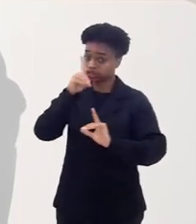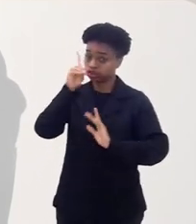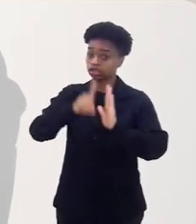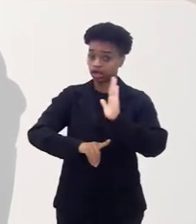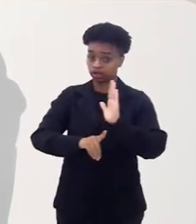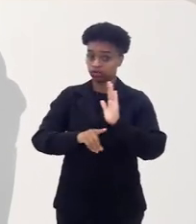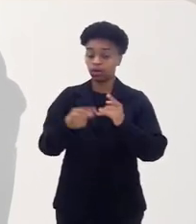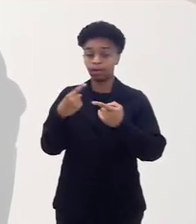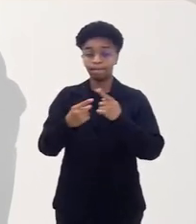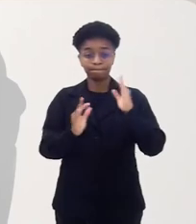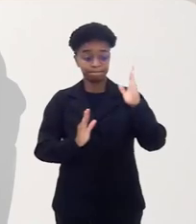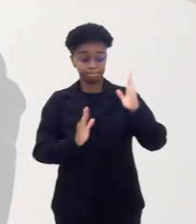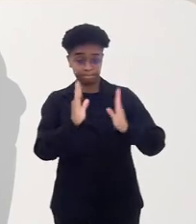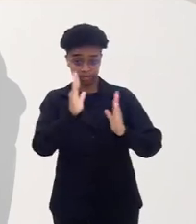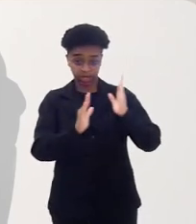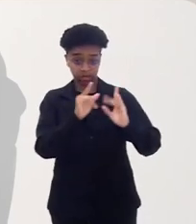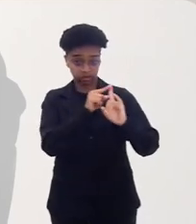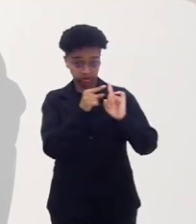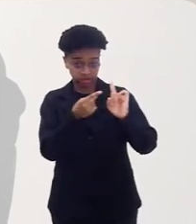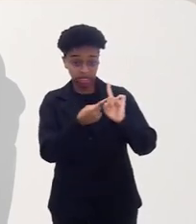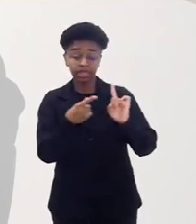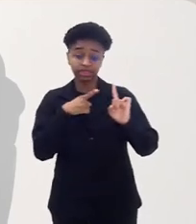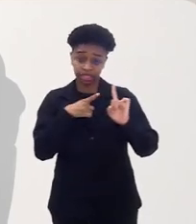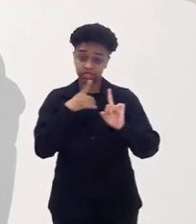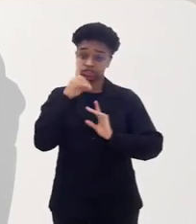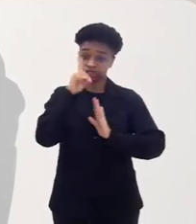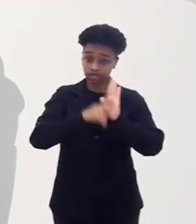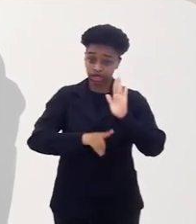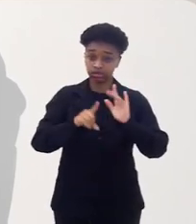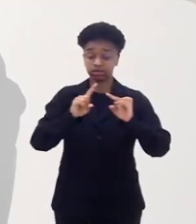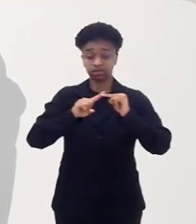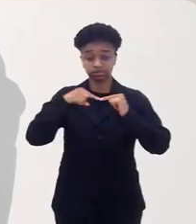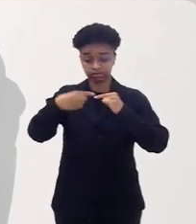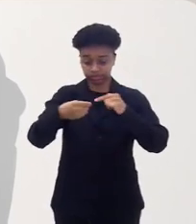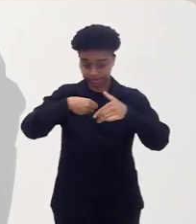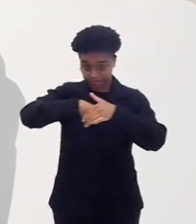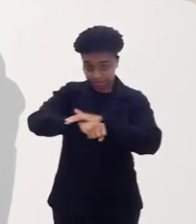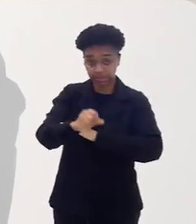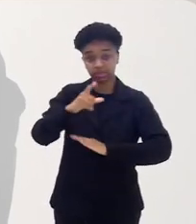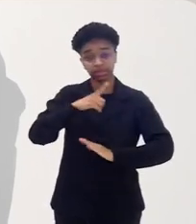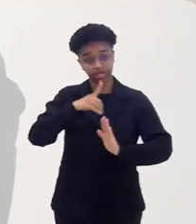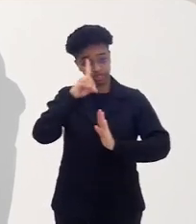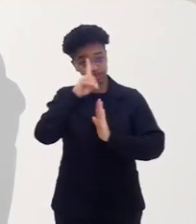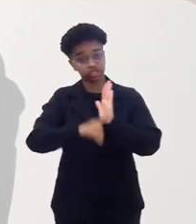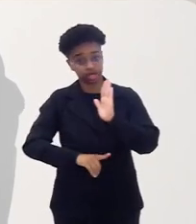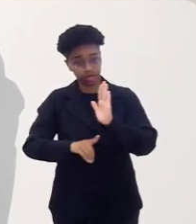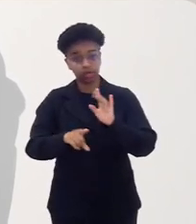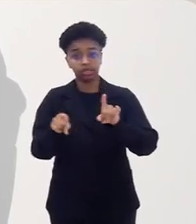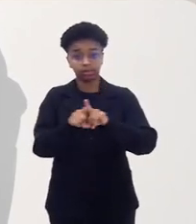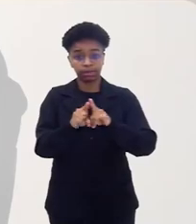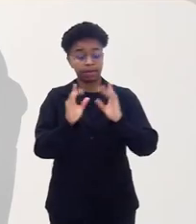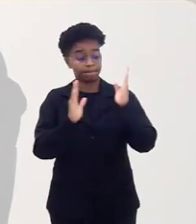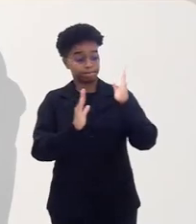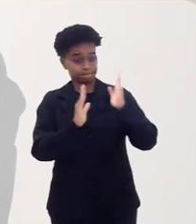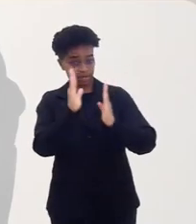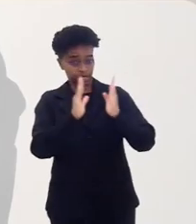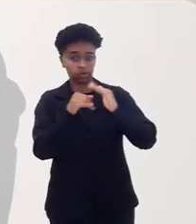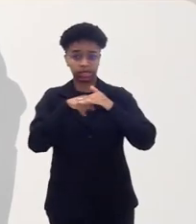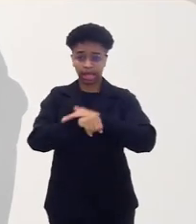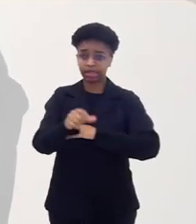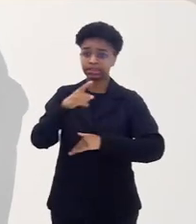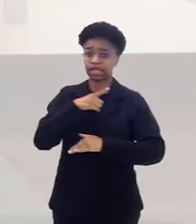desde a sua concepção, a criança tem direito, direito à vida desde a concepção, desde o seu nascimento, o direito à